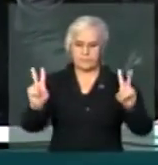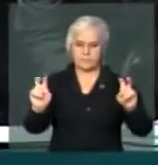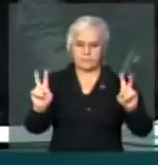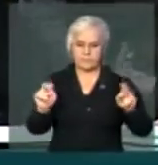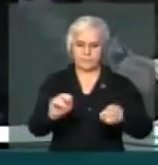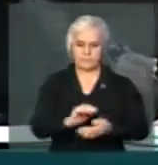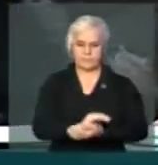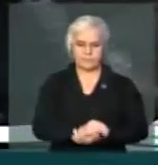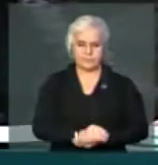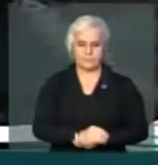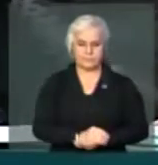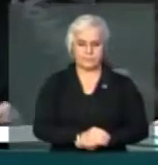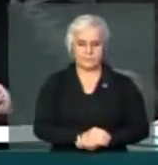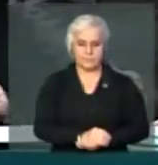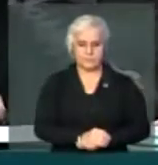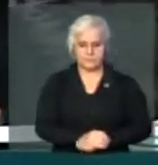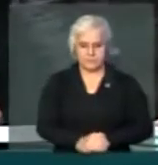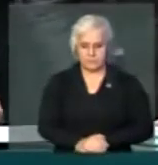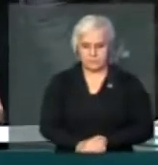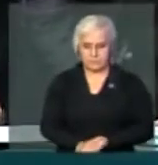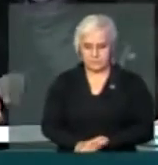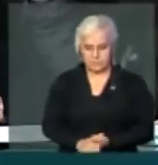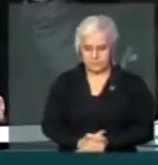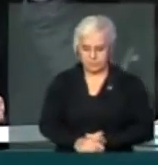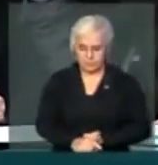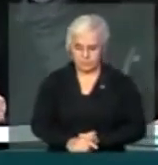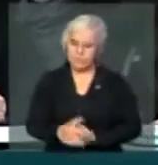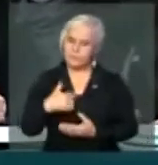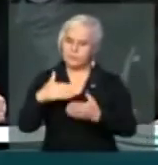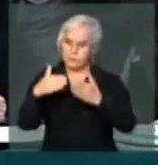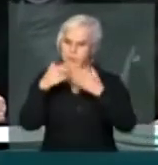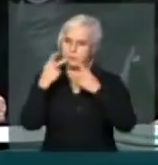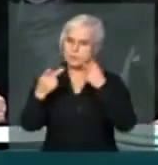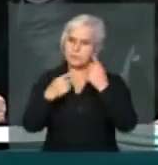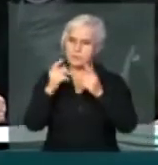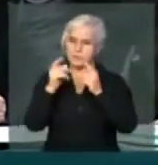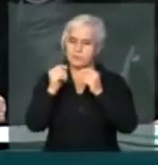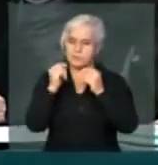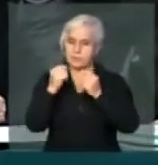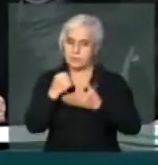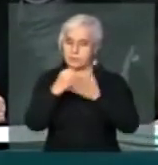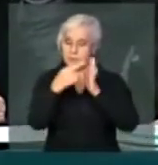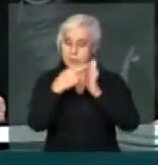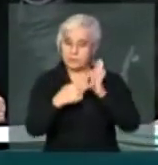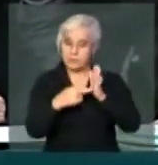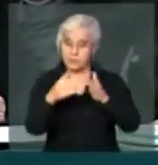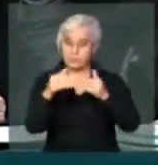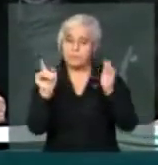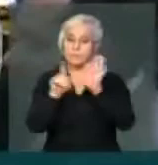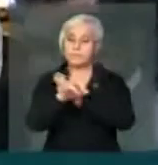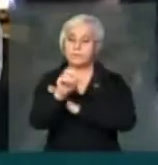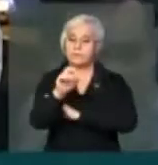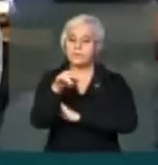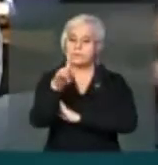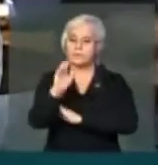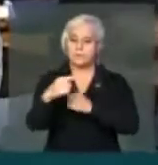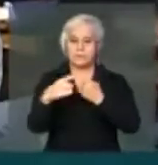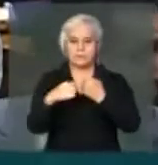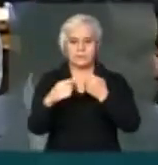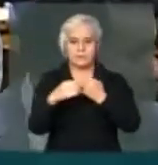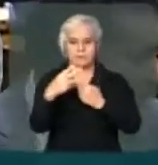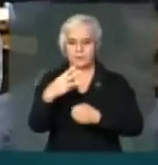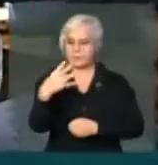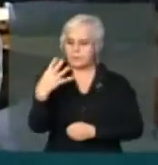palavra primeiro regimentalmente por uma questão de ordem do artigo 34